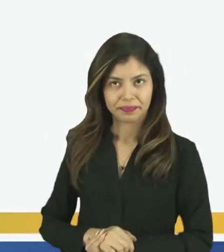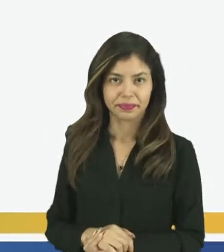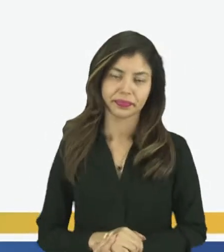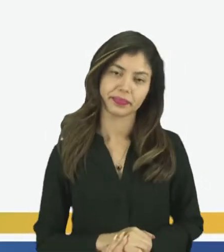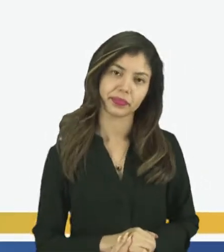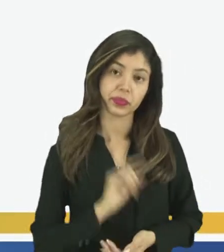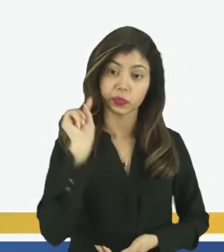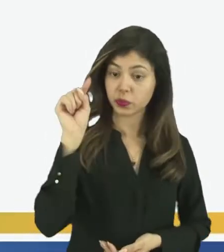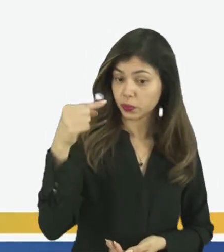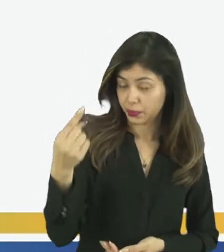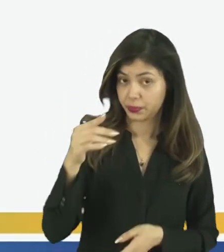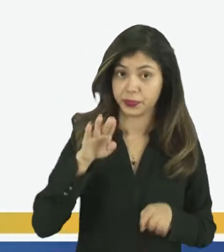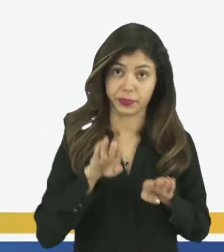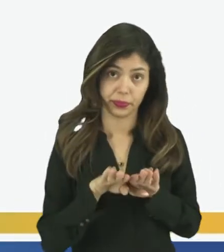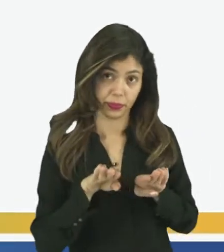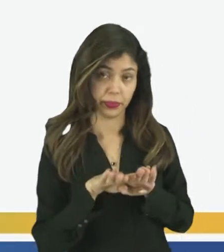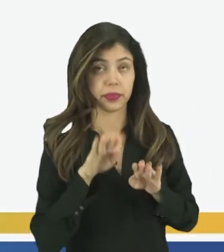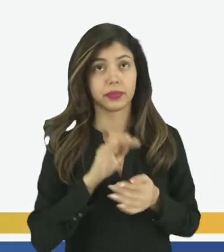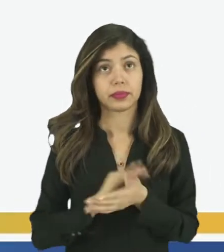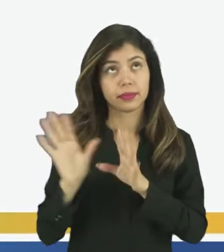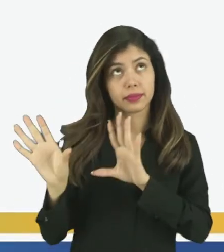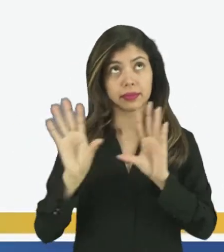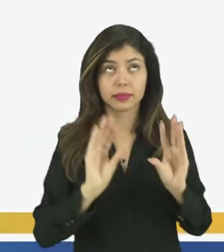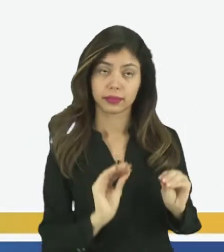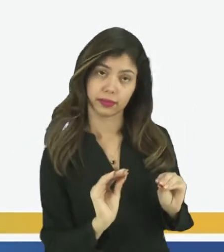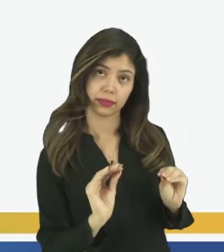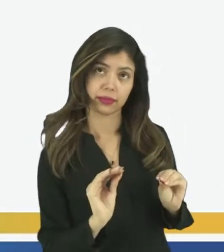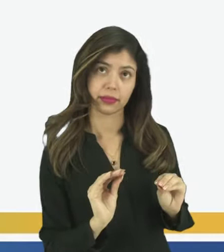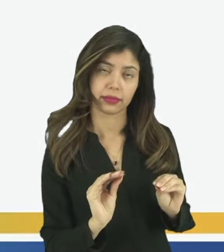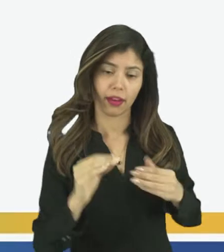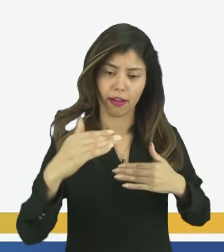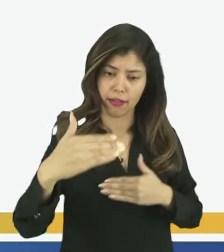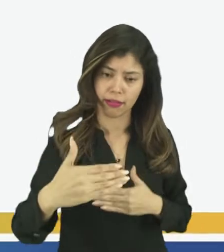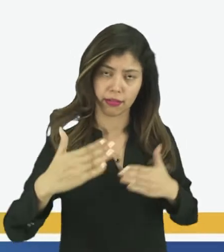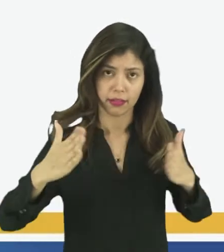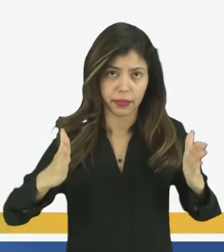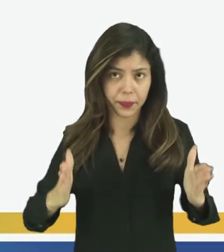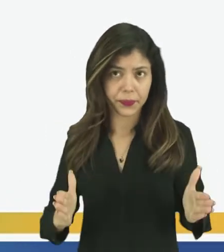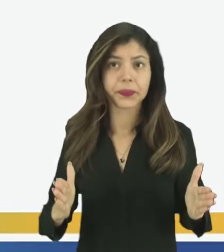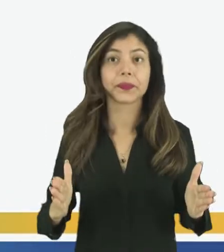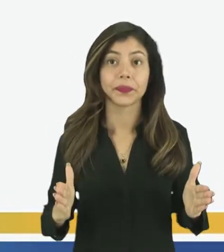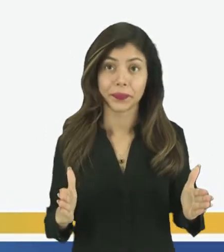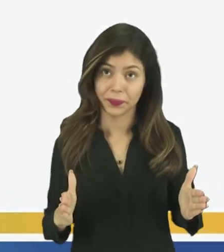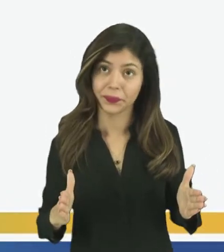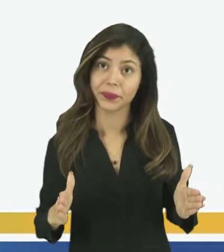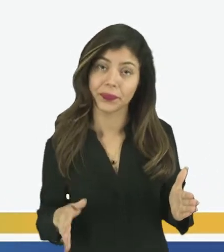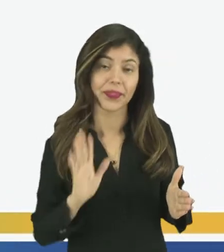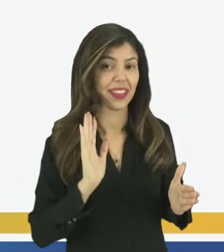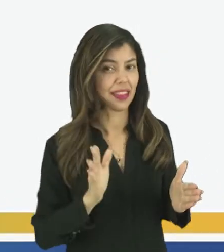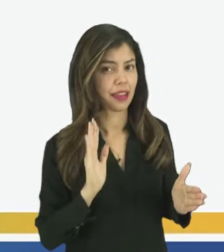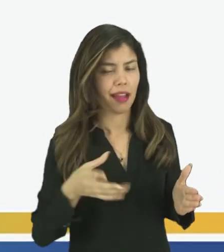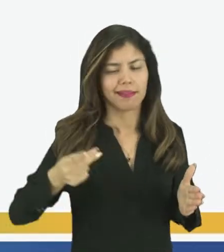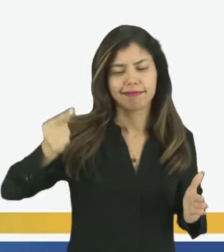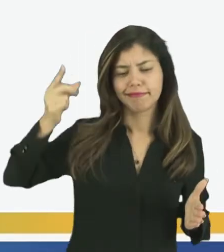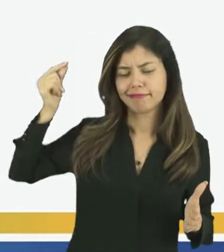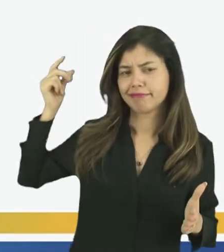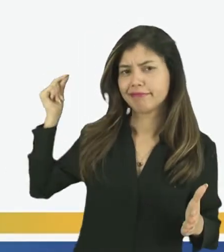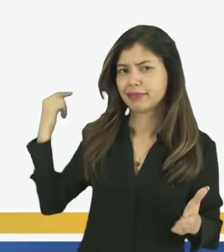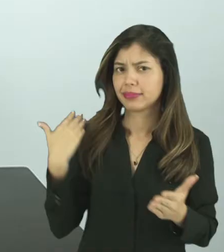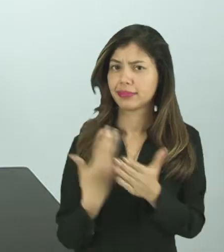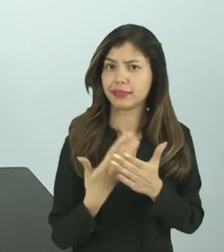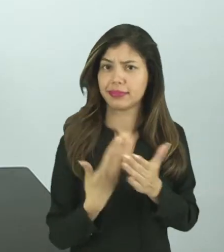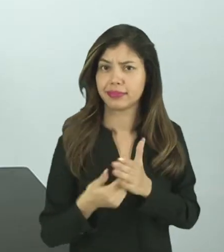aí, além disso, eu trouxe a caixa mágica. Essa que eu já mostrei lá na aula anterior,